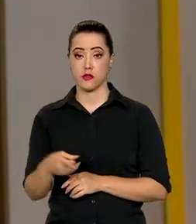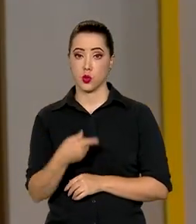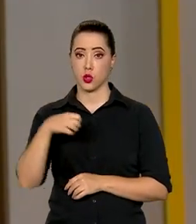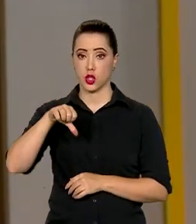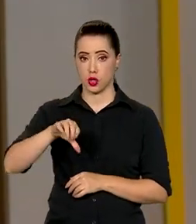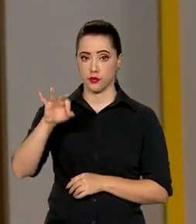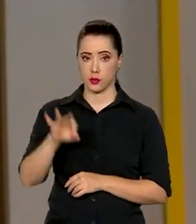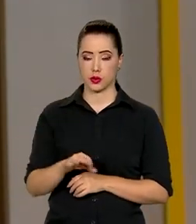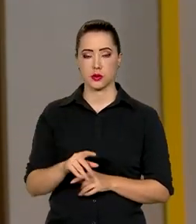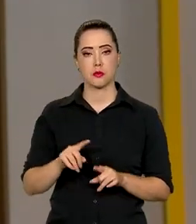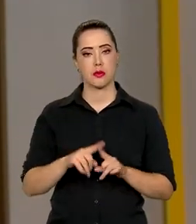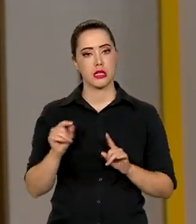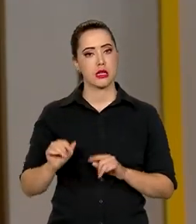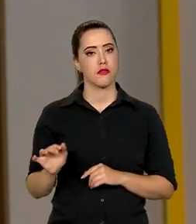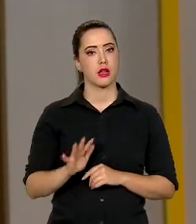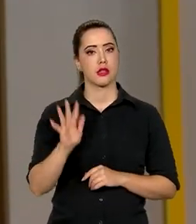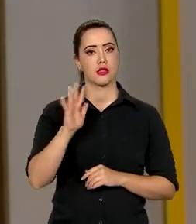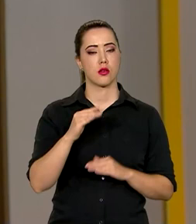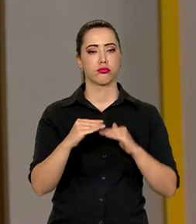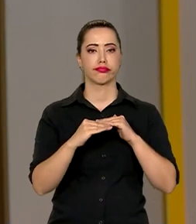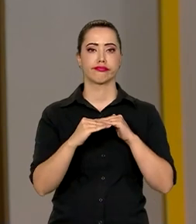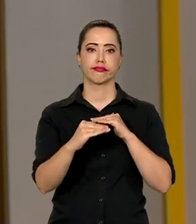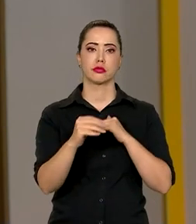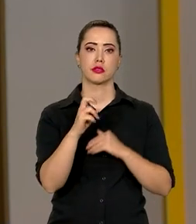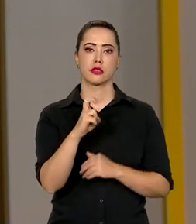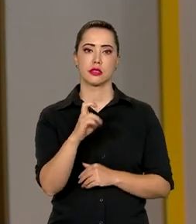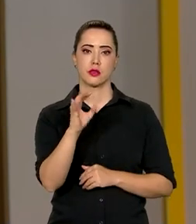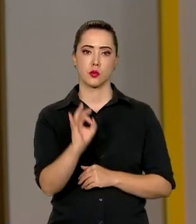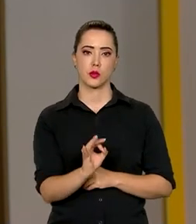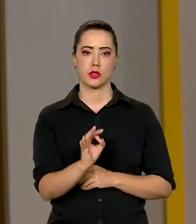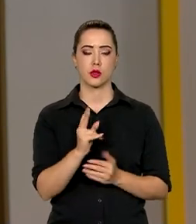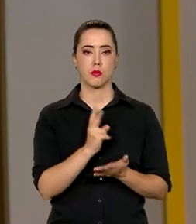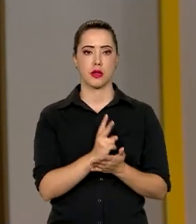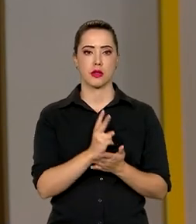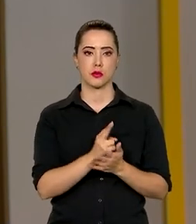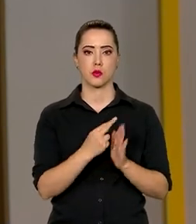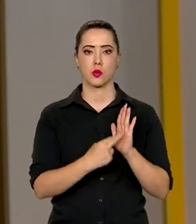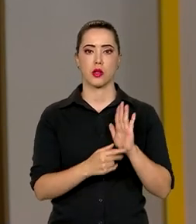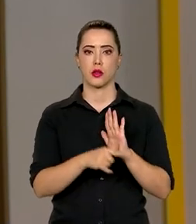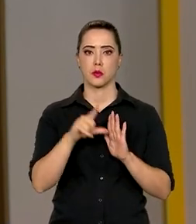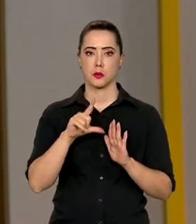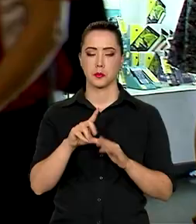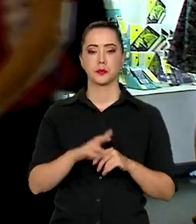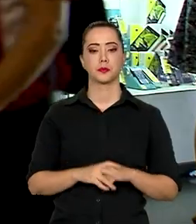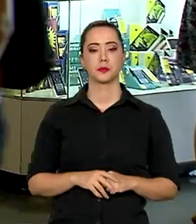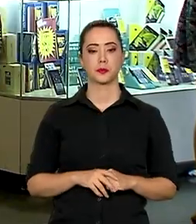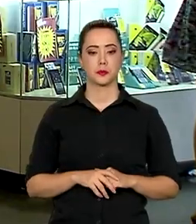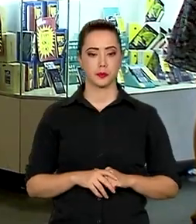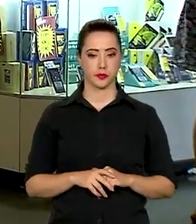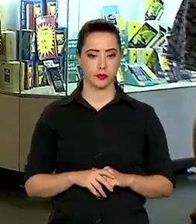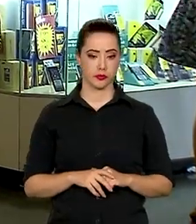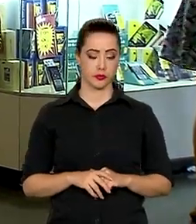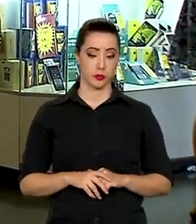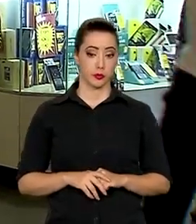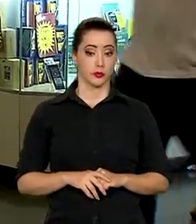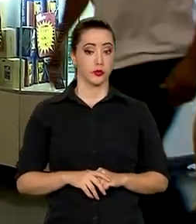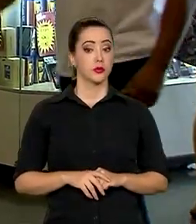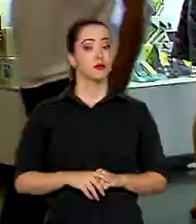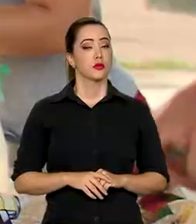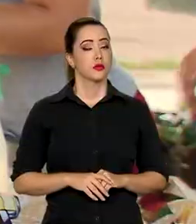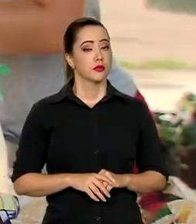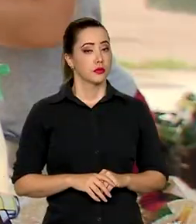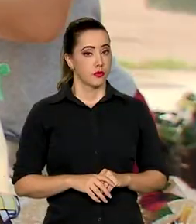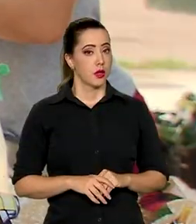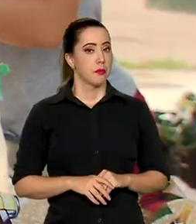Já a previsão de inflação se manteve em 5%, a mesma do relatório anterior. Para manter a